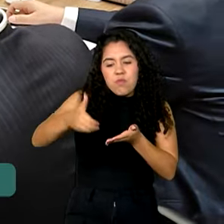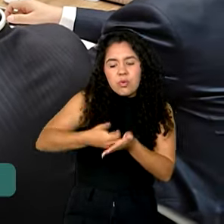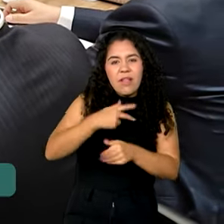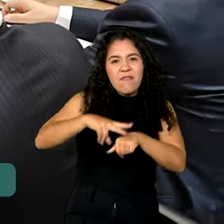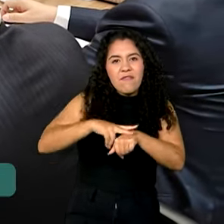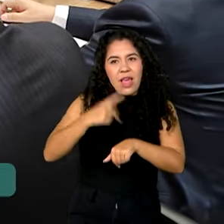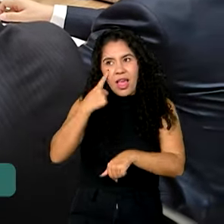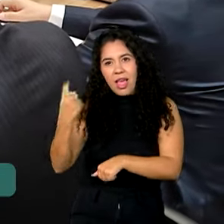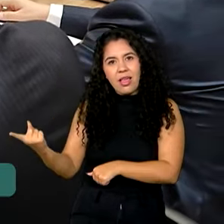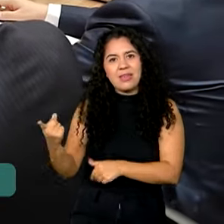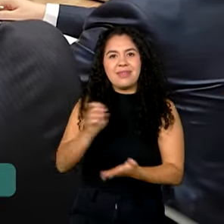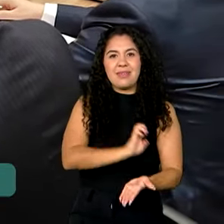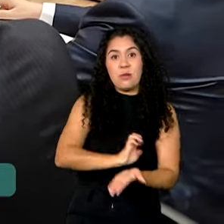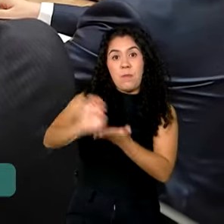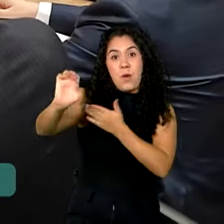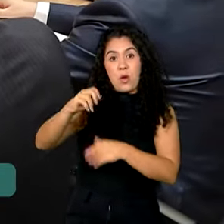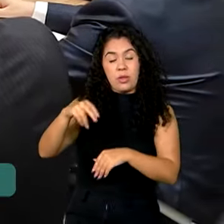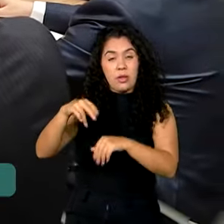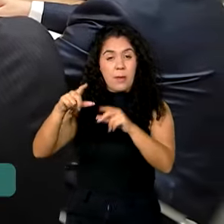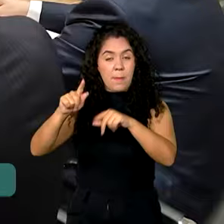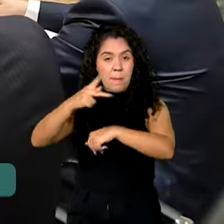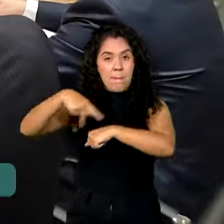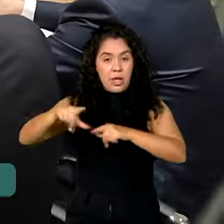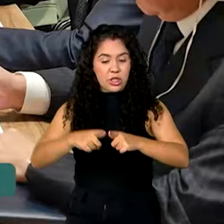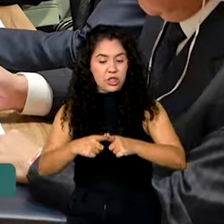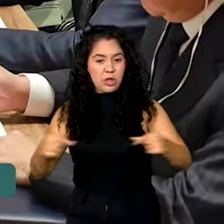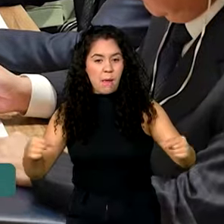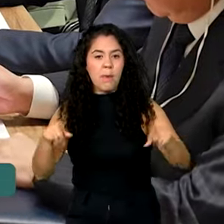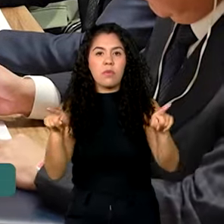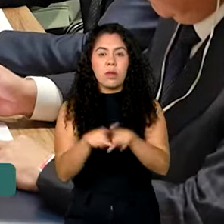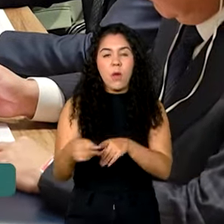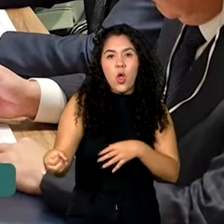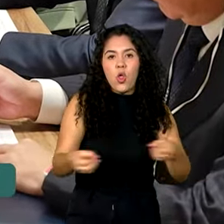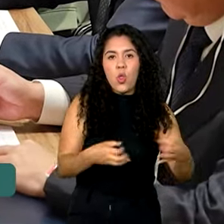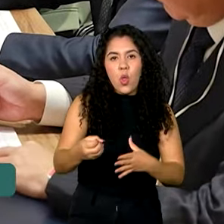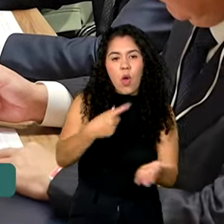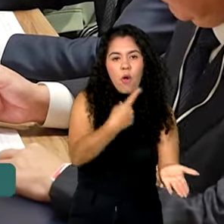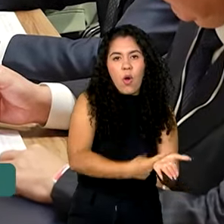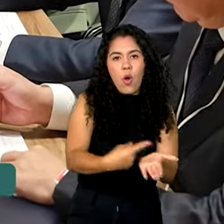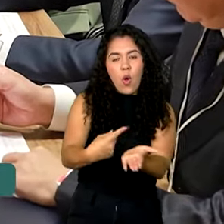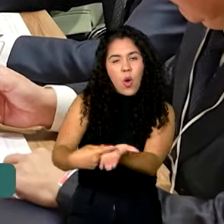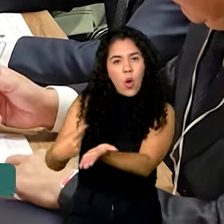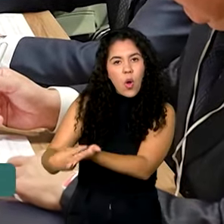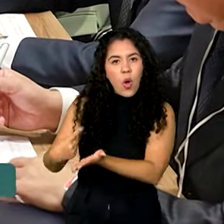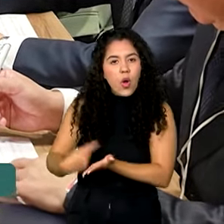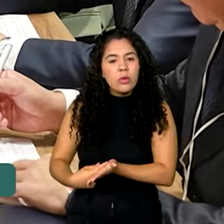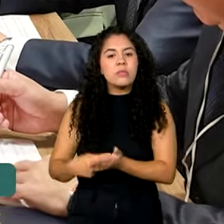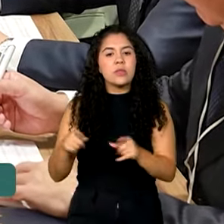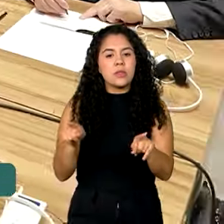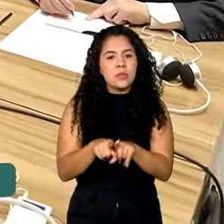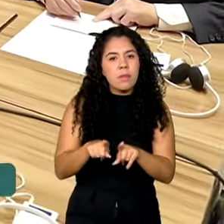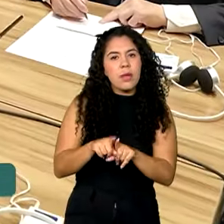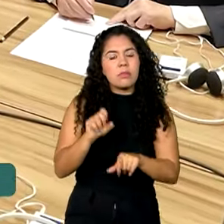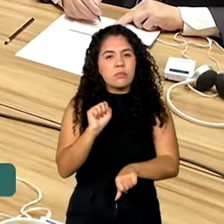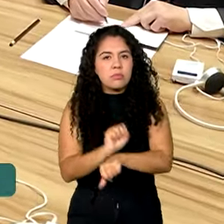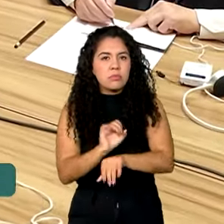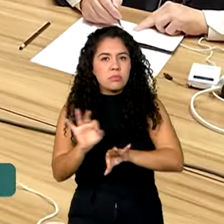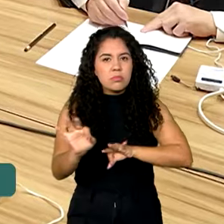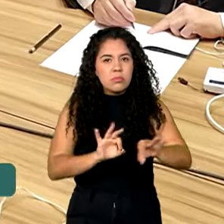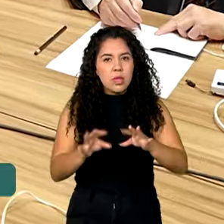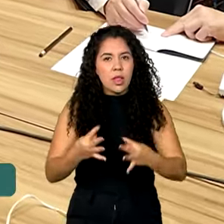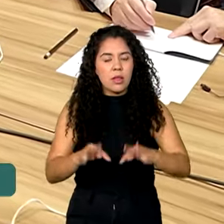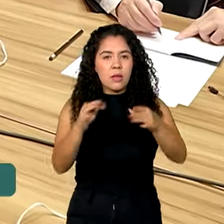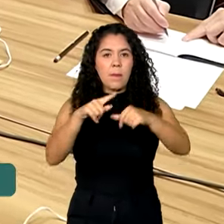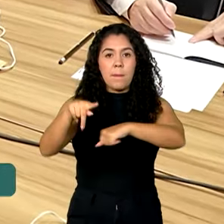E novos acordos para ampliação das relações comerciais e desenvolvimento de tecnologia estão em negociação com países